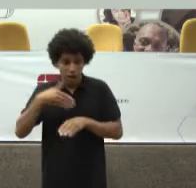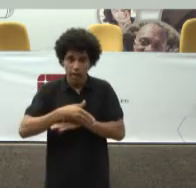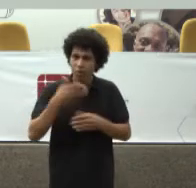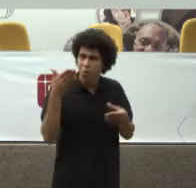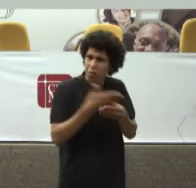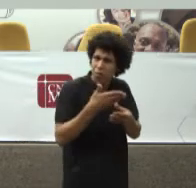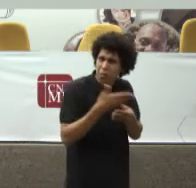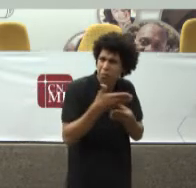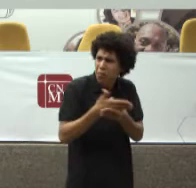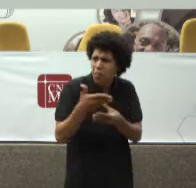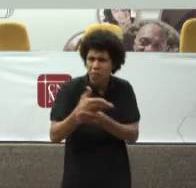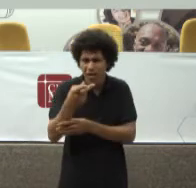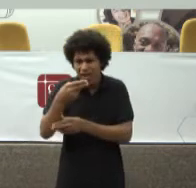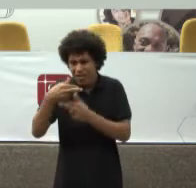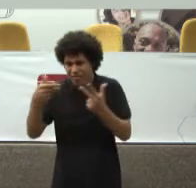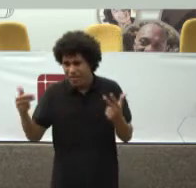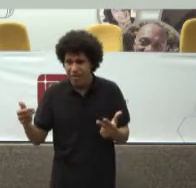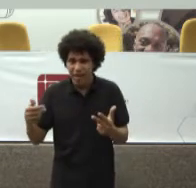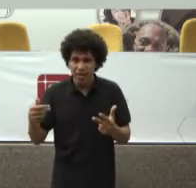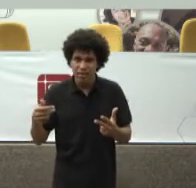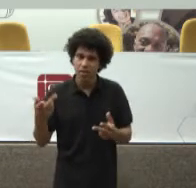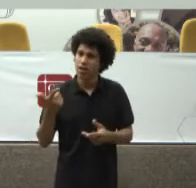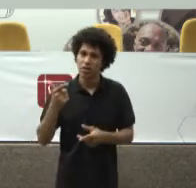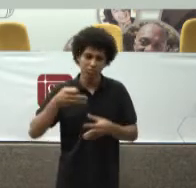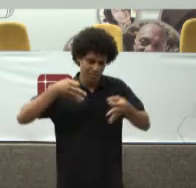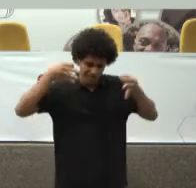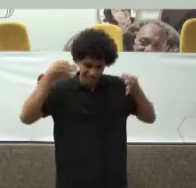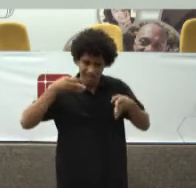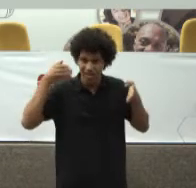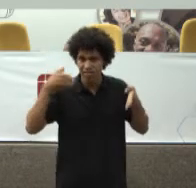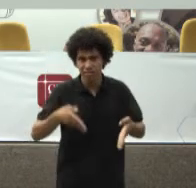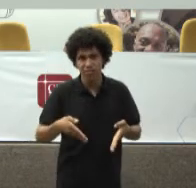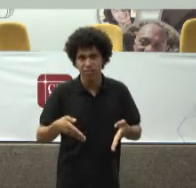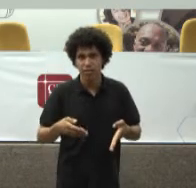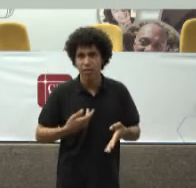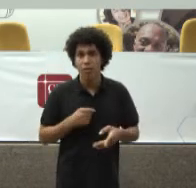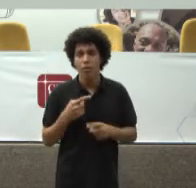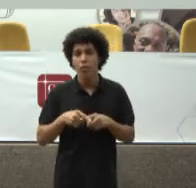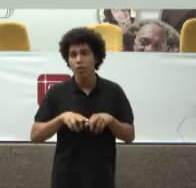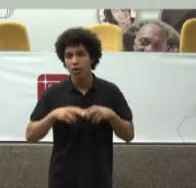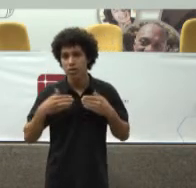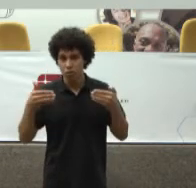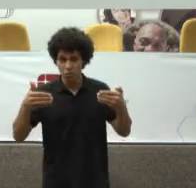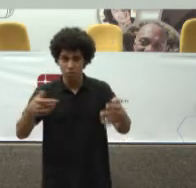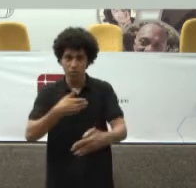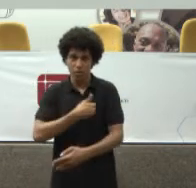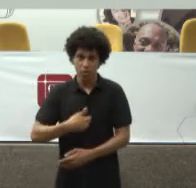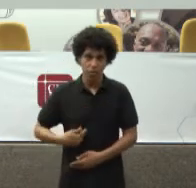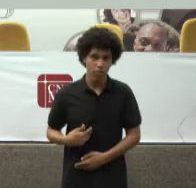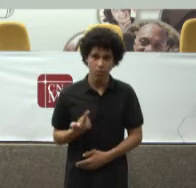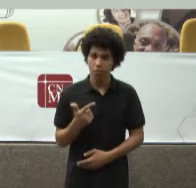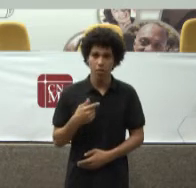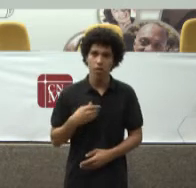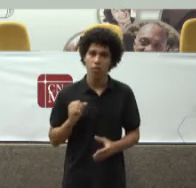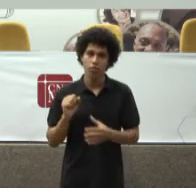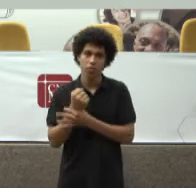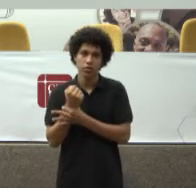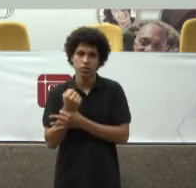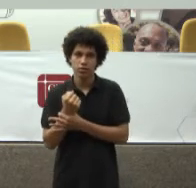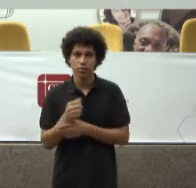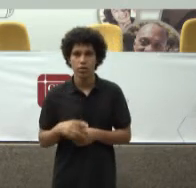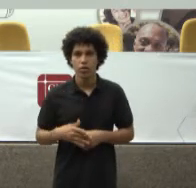Corretamente Ele não está agindo Dentro da ideia De que o Ministério Público É o guardião Do direito ativo Da